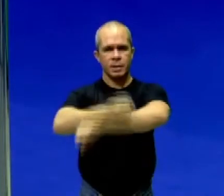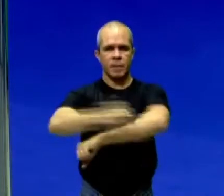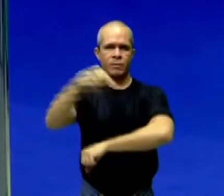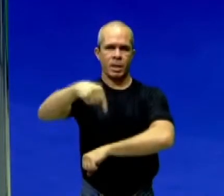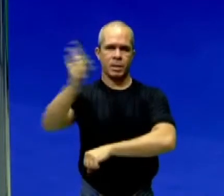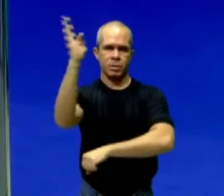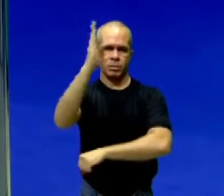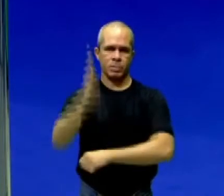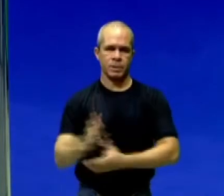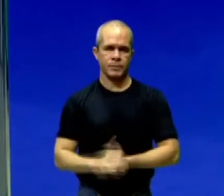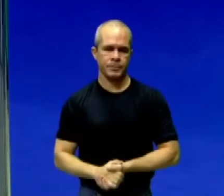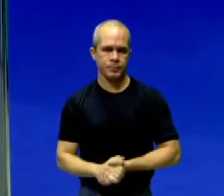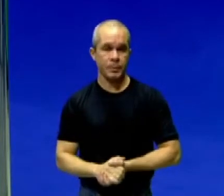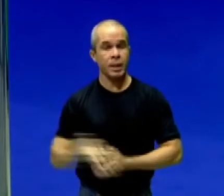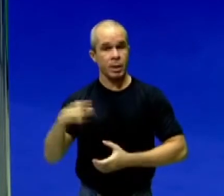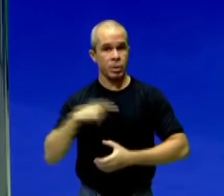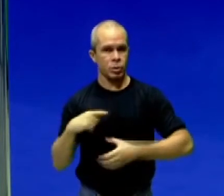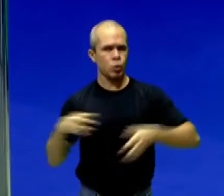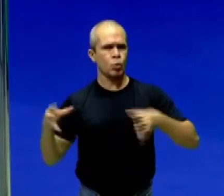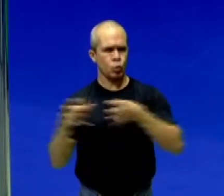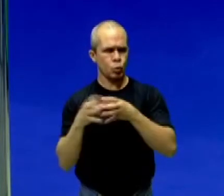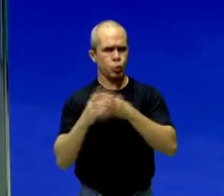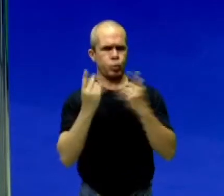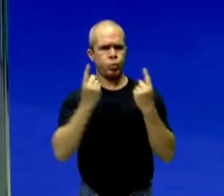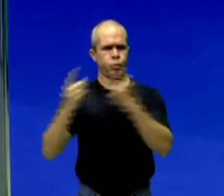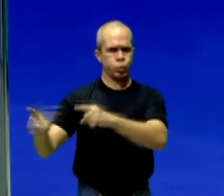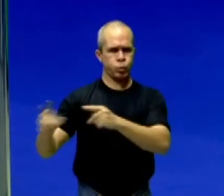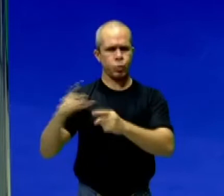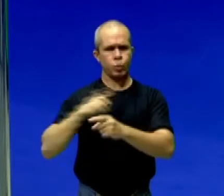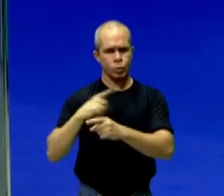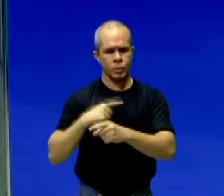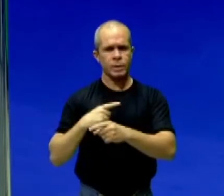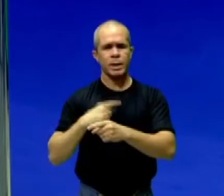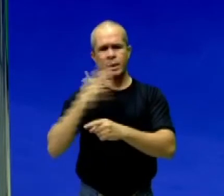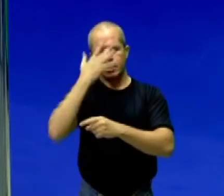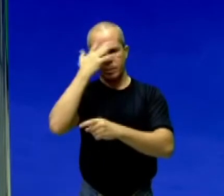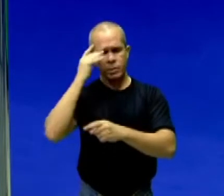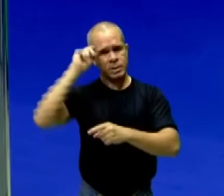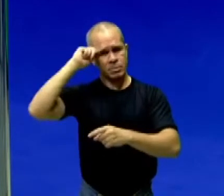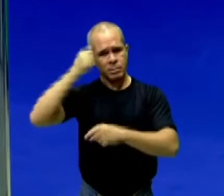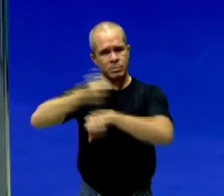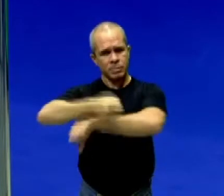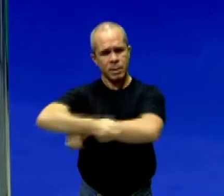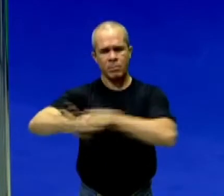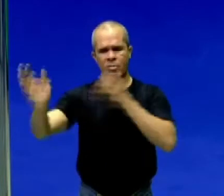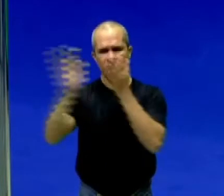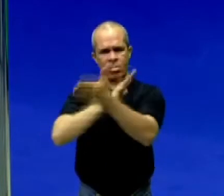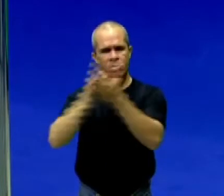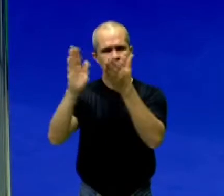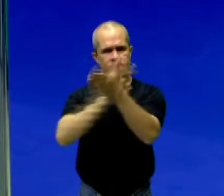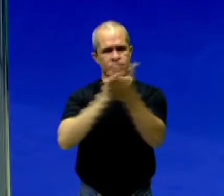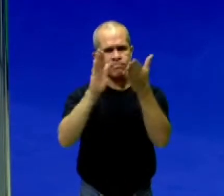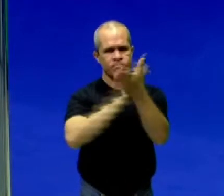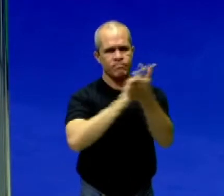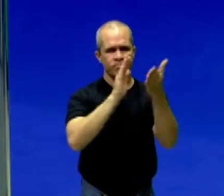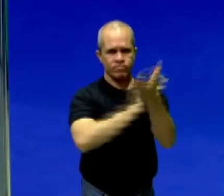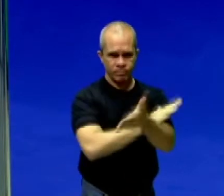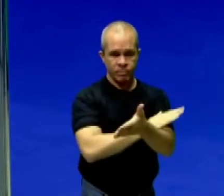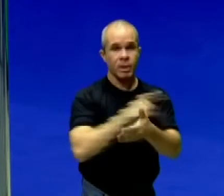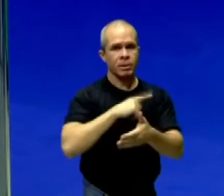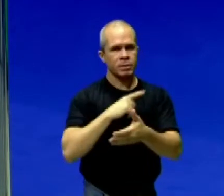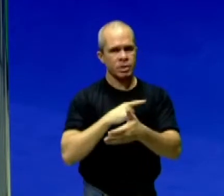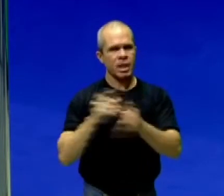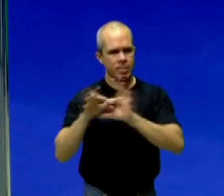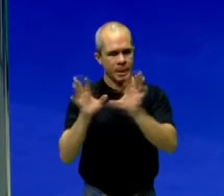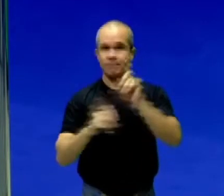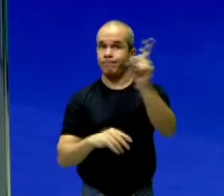Com essas rebeliões, essas revoltas, aconteceram as fugas dos escravos. eles não tinham ainda a